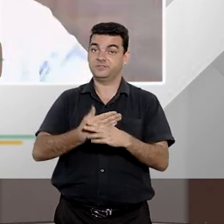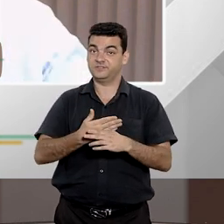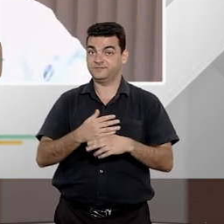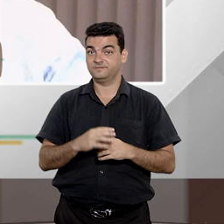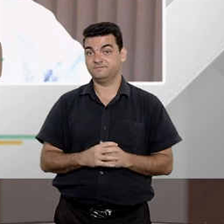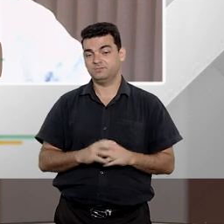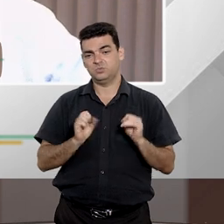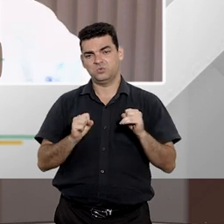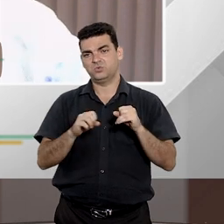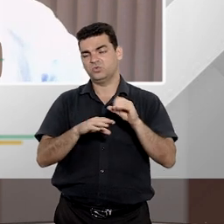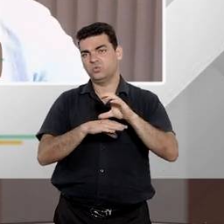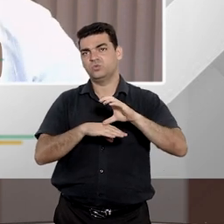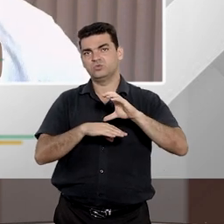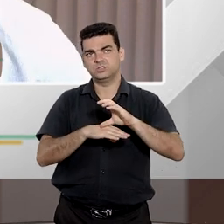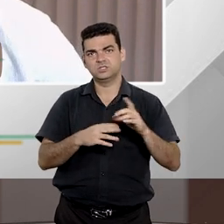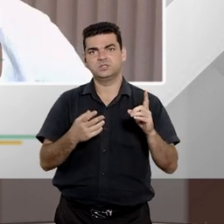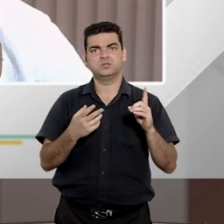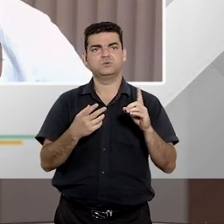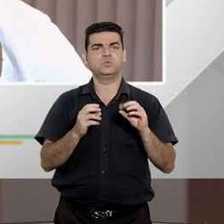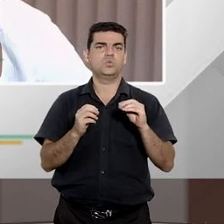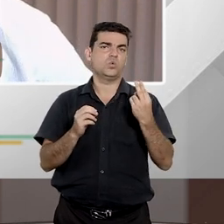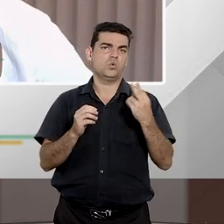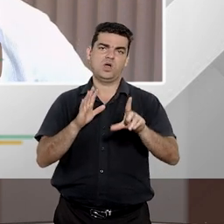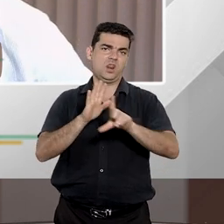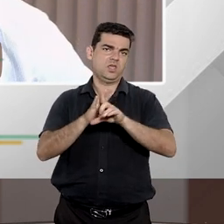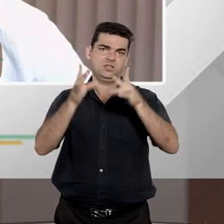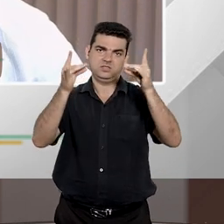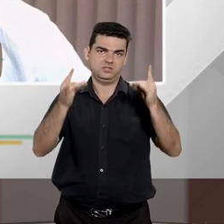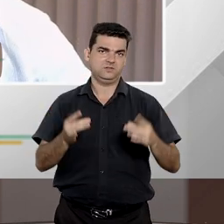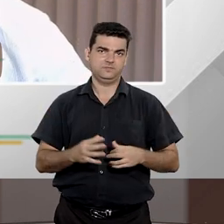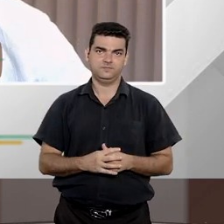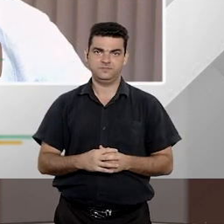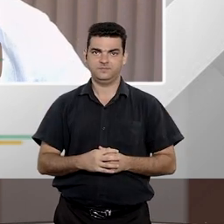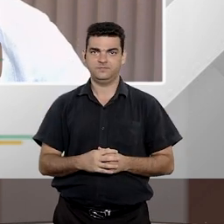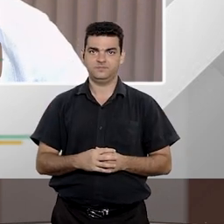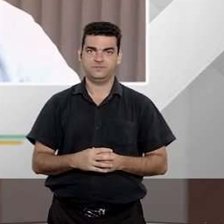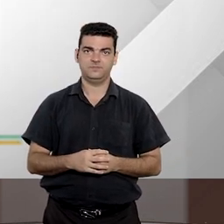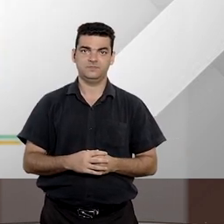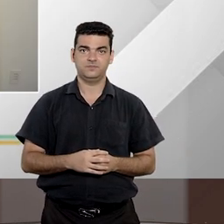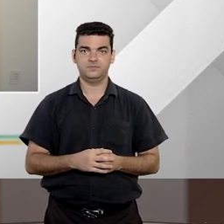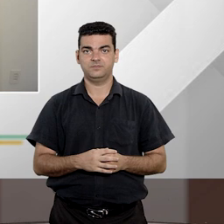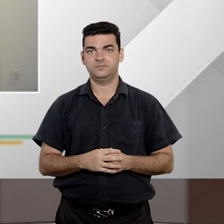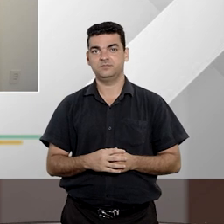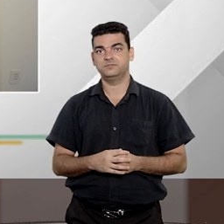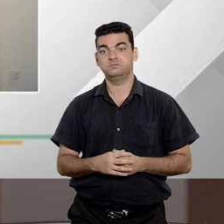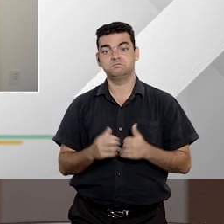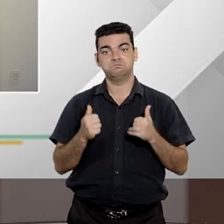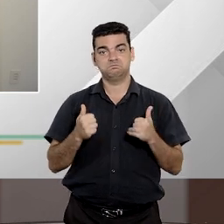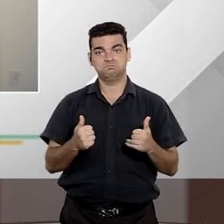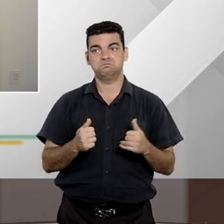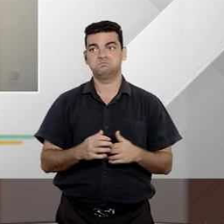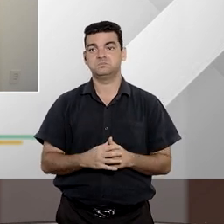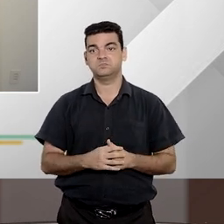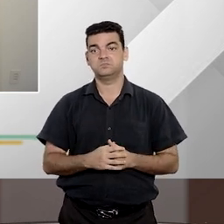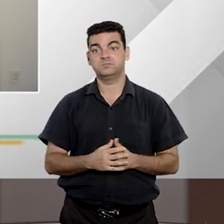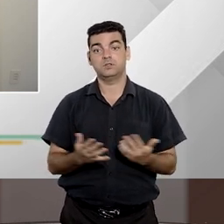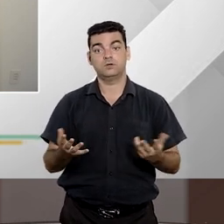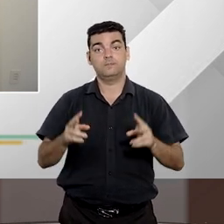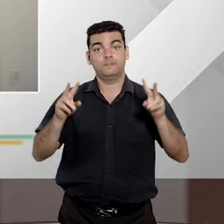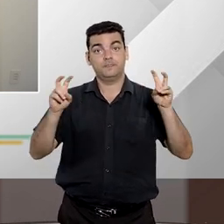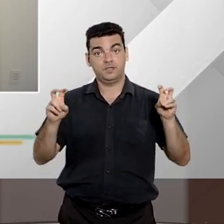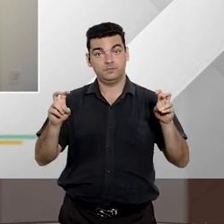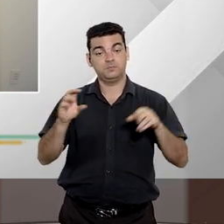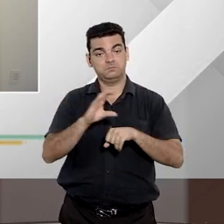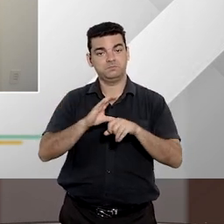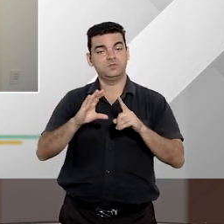seja na Constituição seja na sua na sua lei específica bom com certeza o assunto a